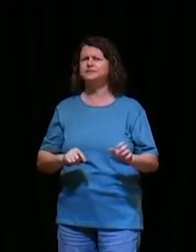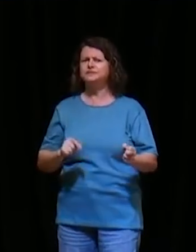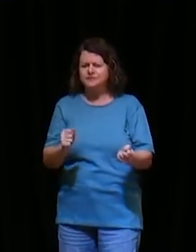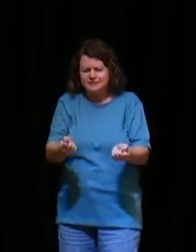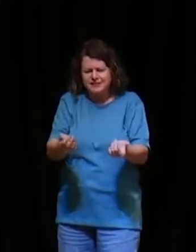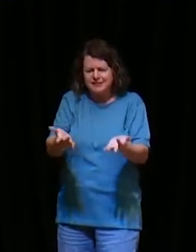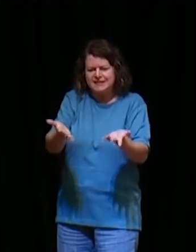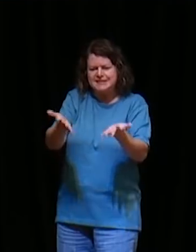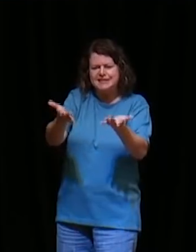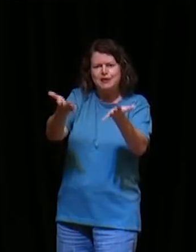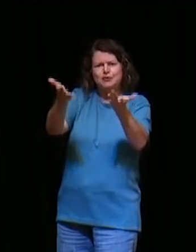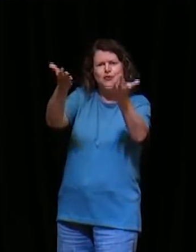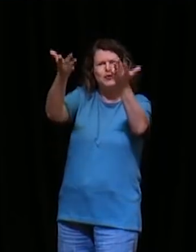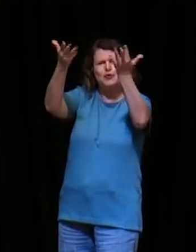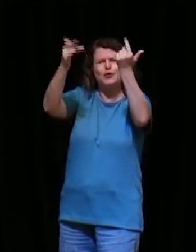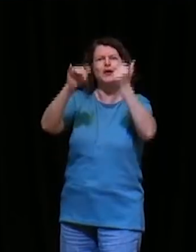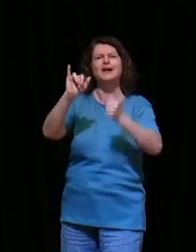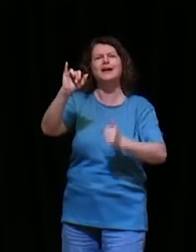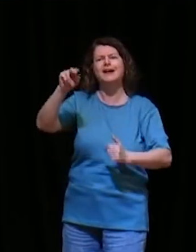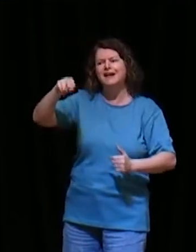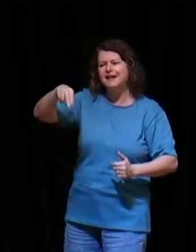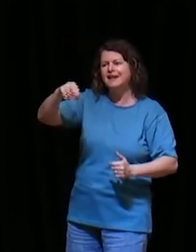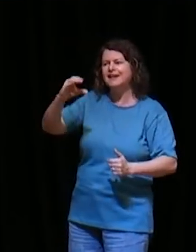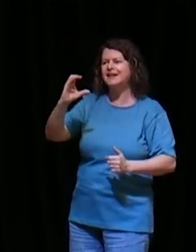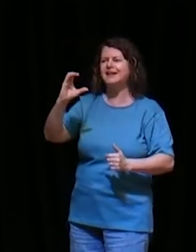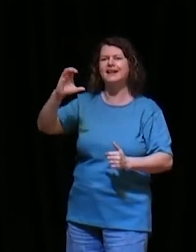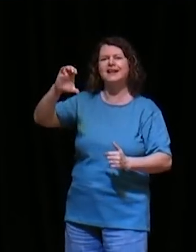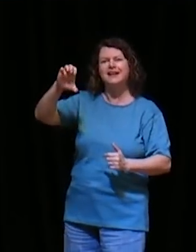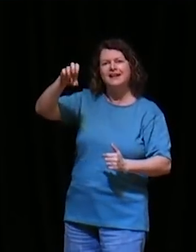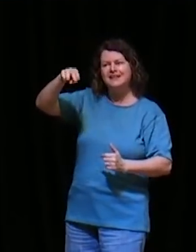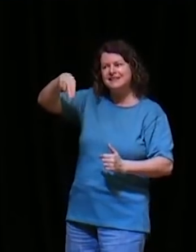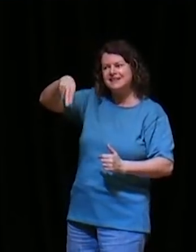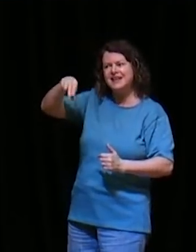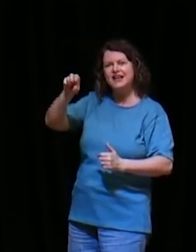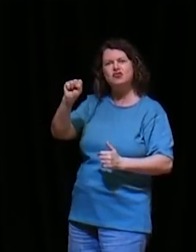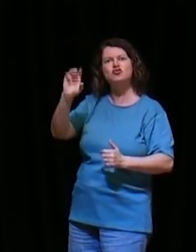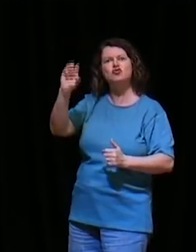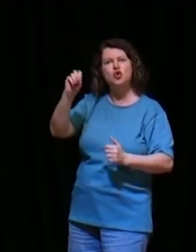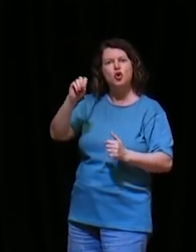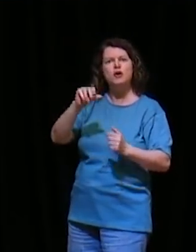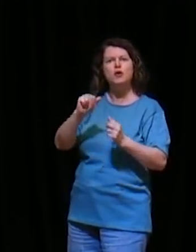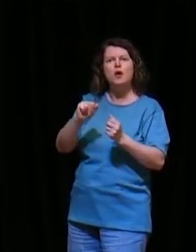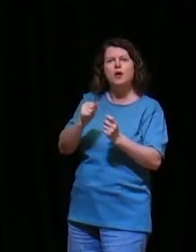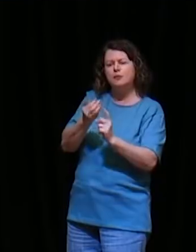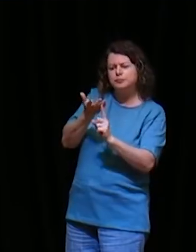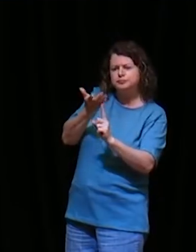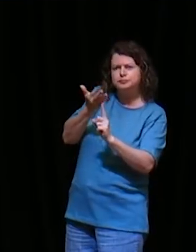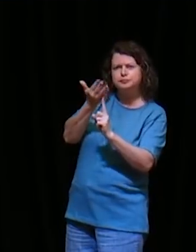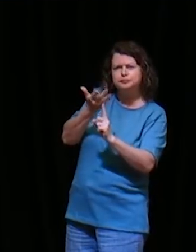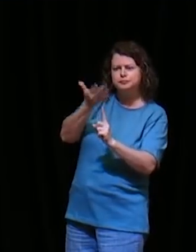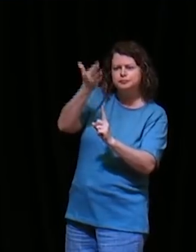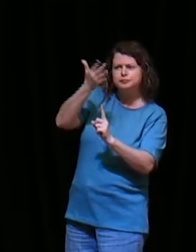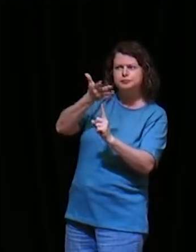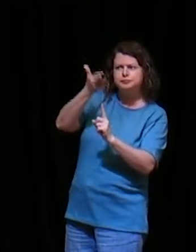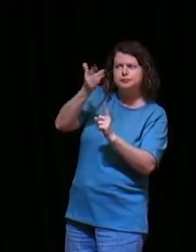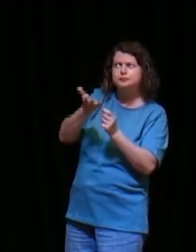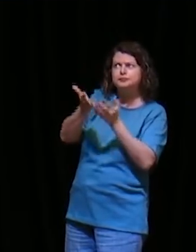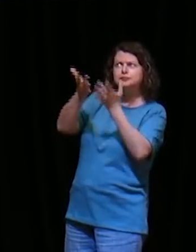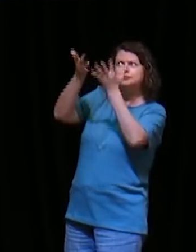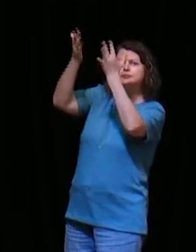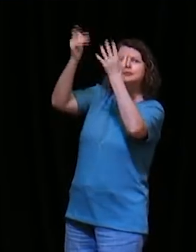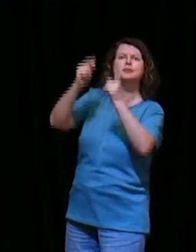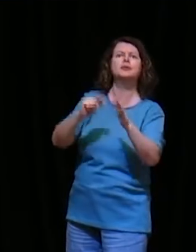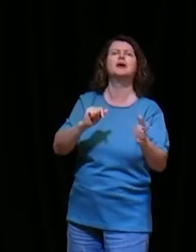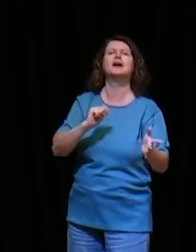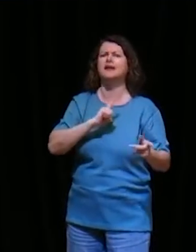é um símbolo, da oração que sobe, o incenso, ele não entra na casa, pra trazer cheiro, pra trazer